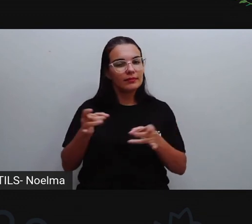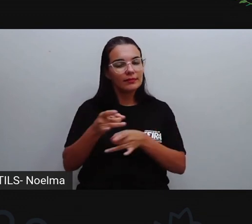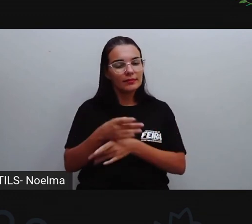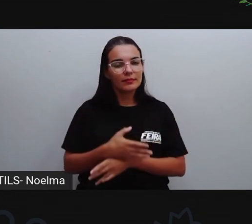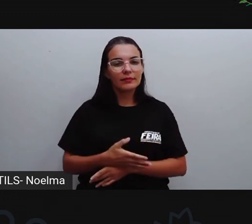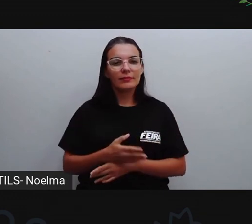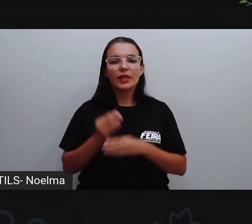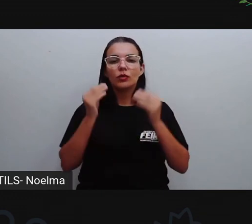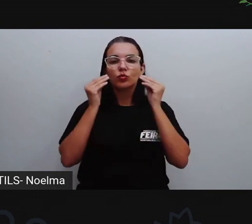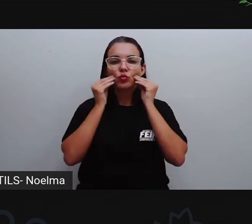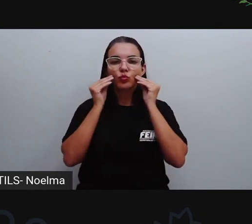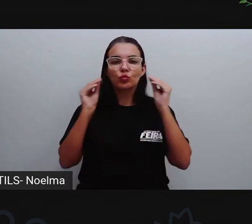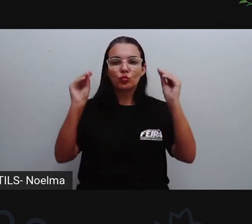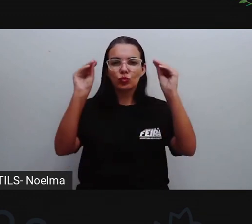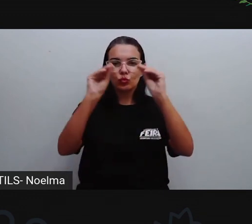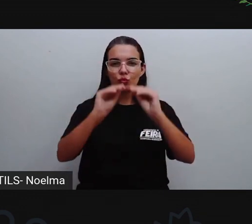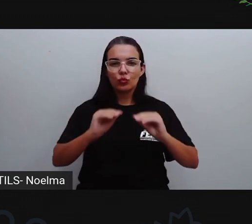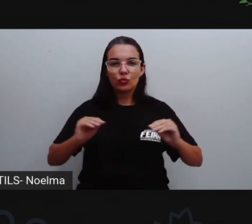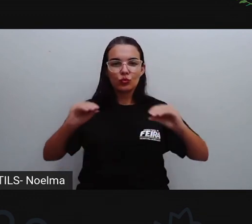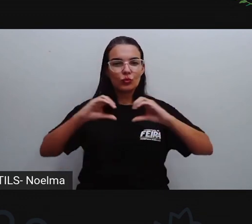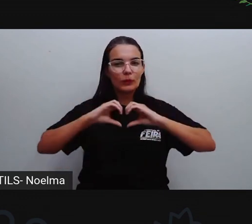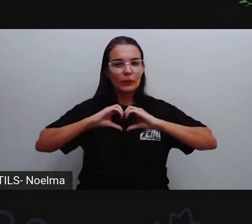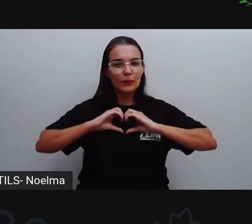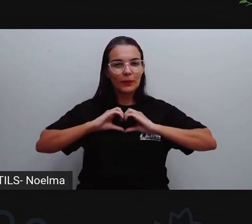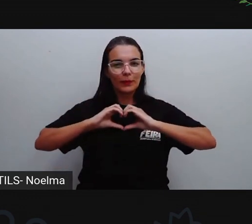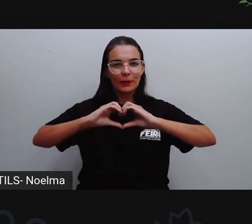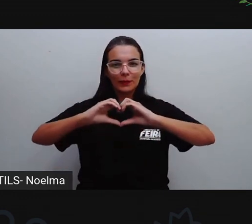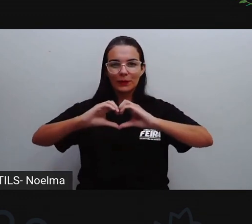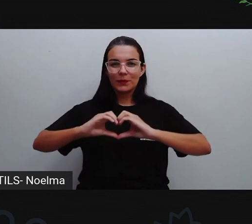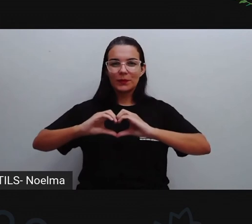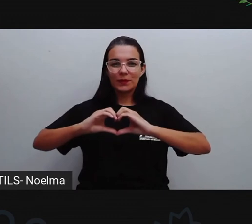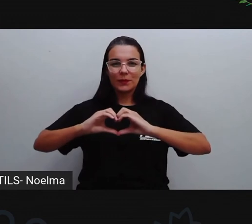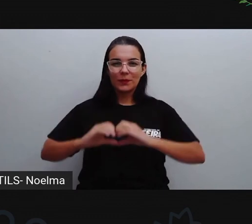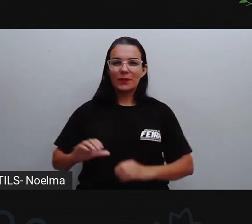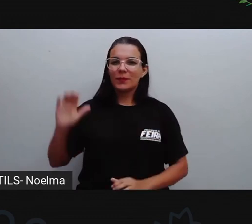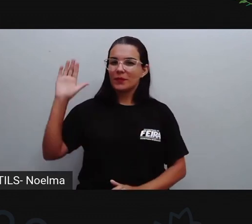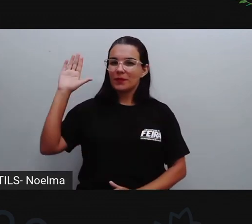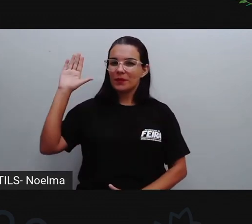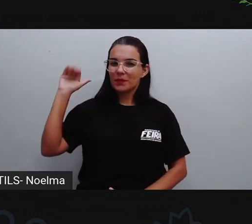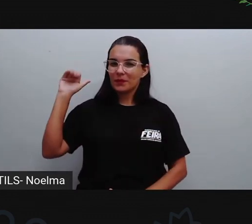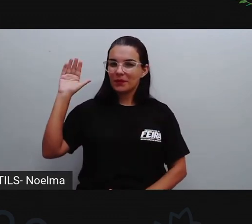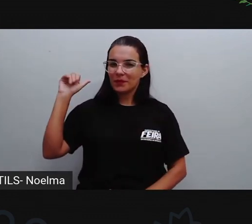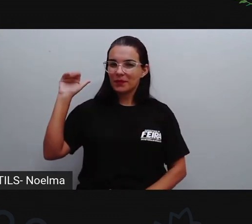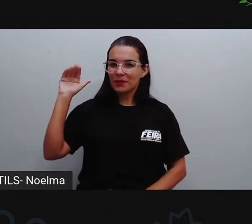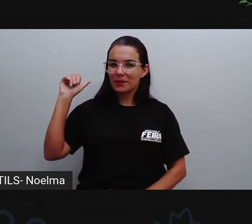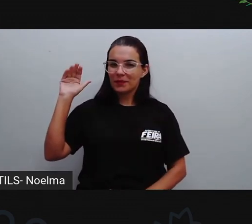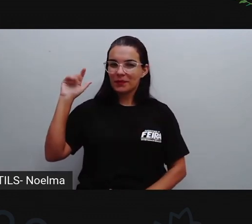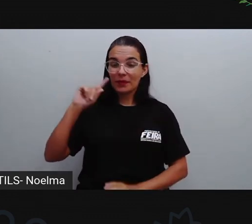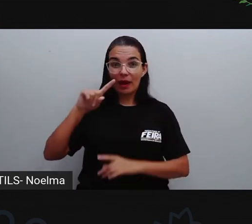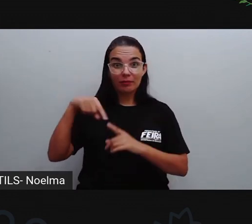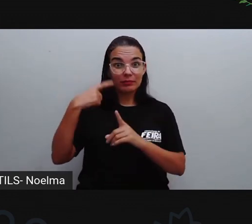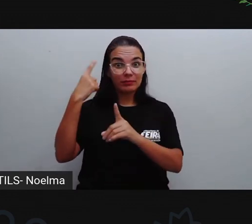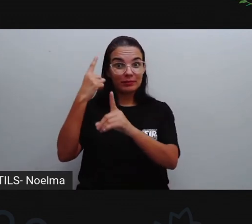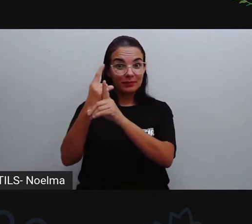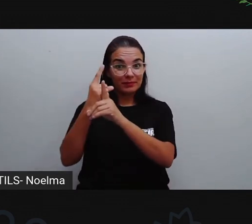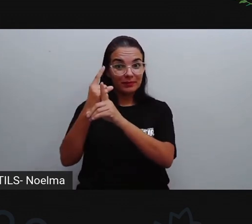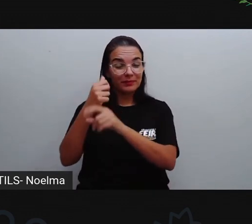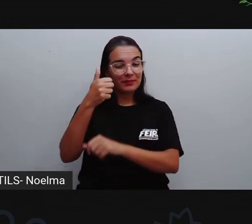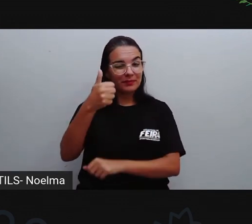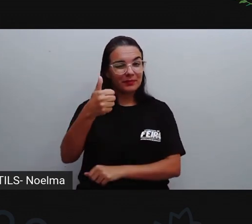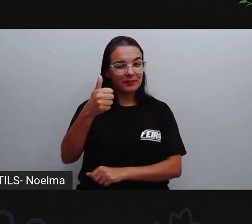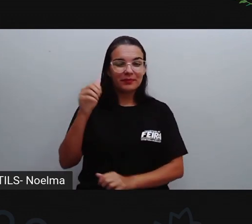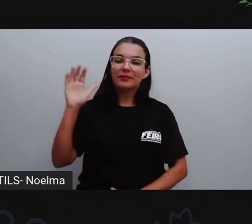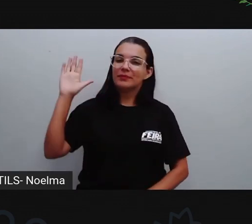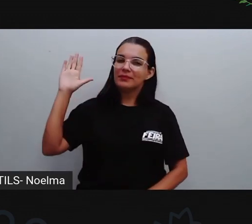aqui um beijo enorme no coração de cada um de vocês e a gente se encontra na nossa próxima aula te